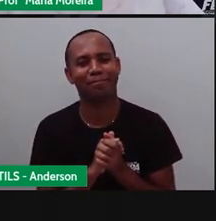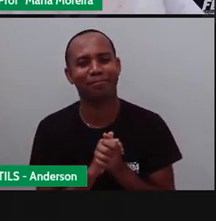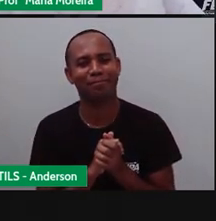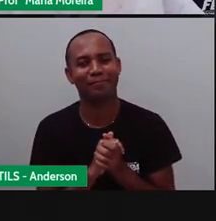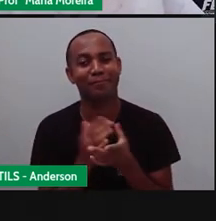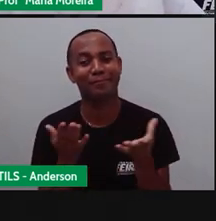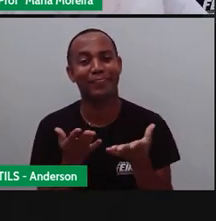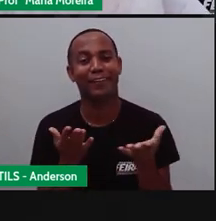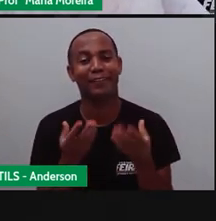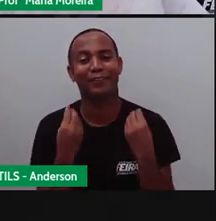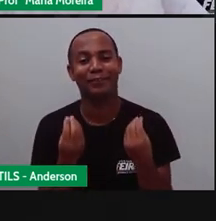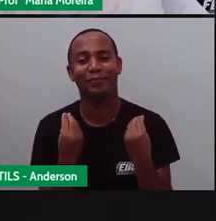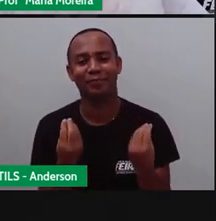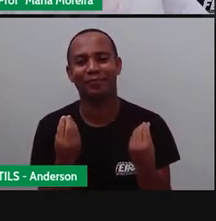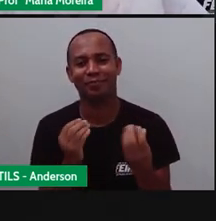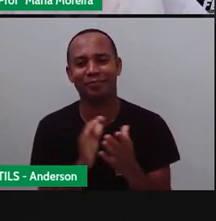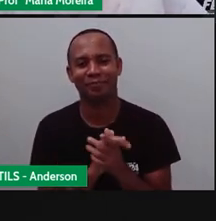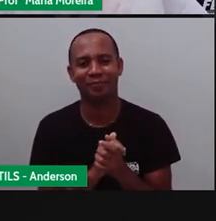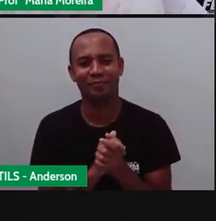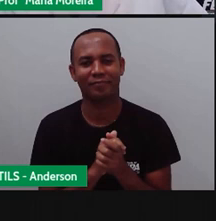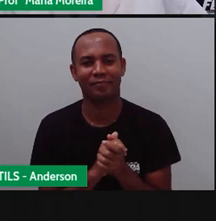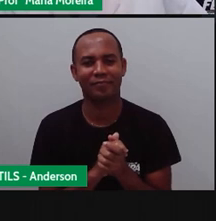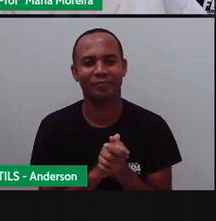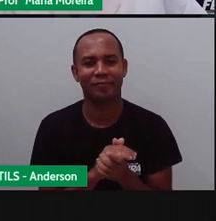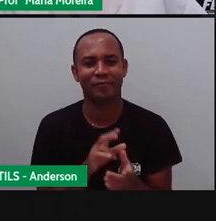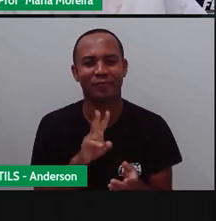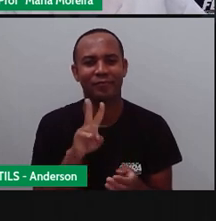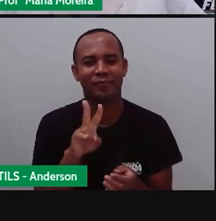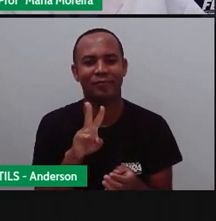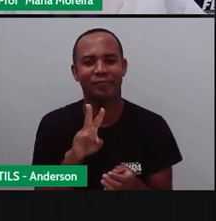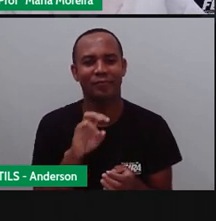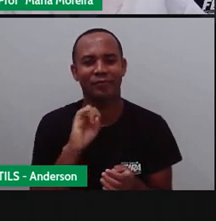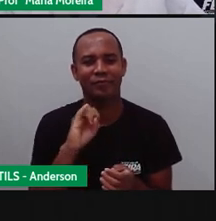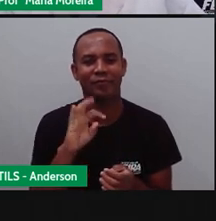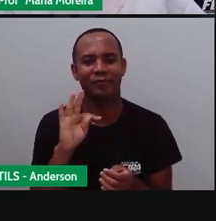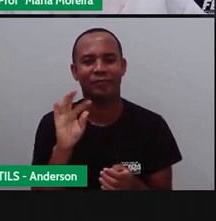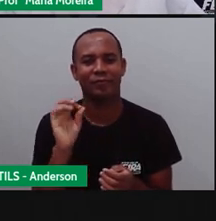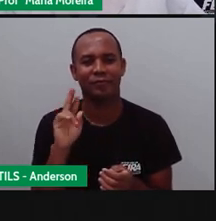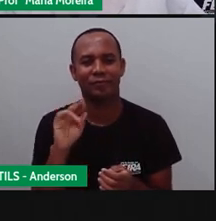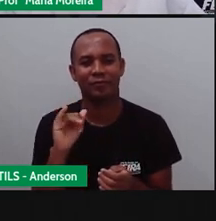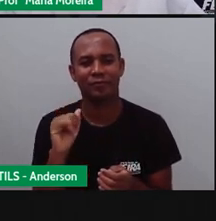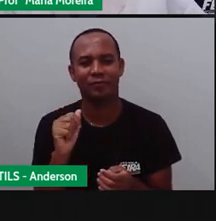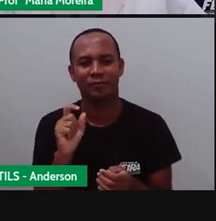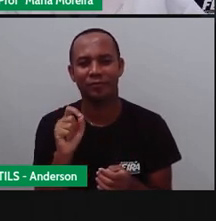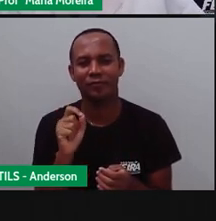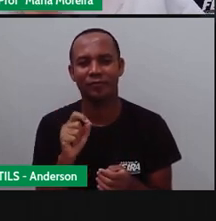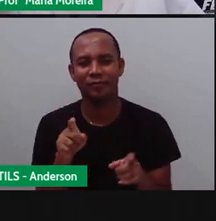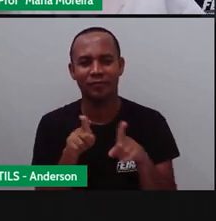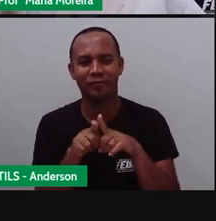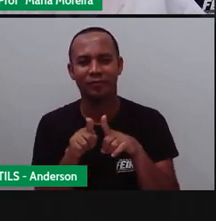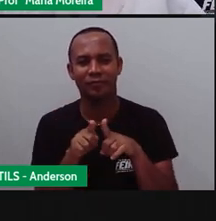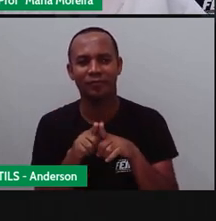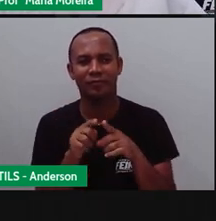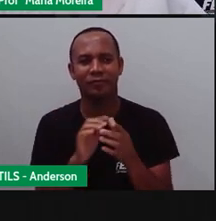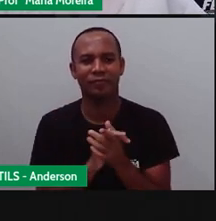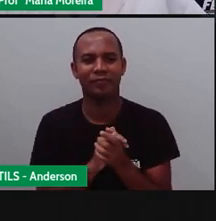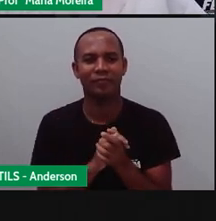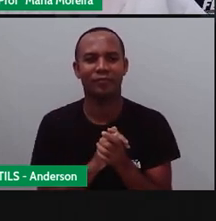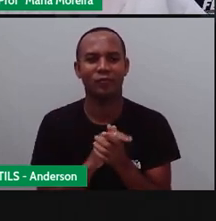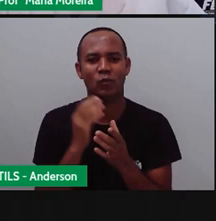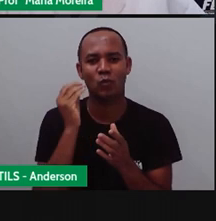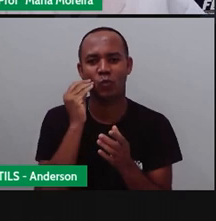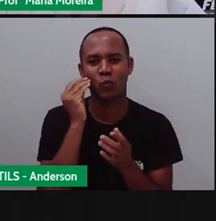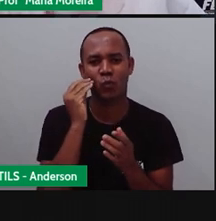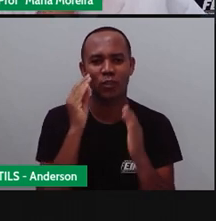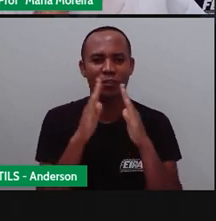E agora, Anderson? Vitória. Um beijo, Vitória. Cláudia, né? E Duda e Biel. Manda um